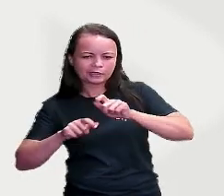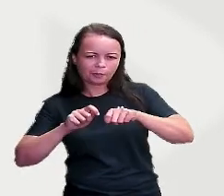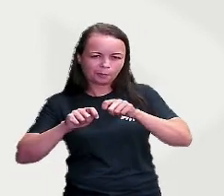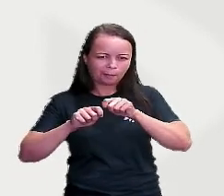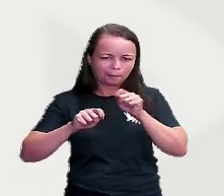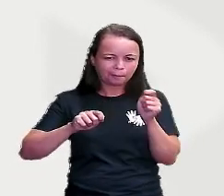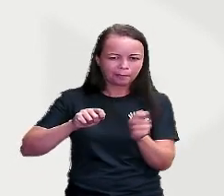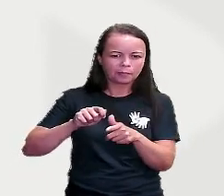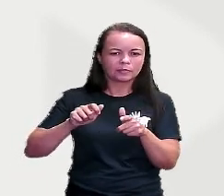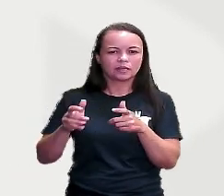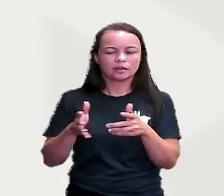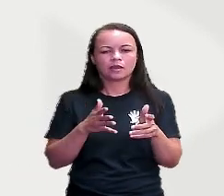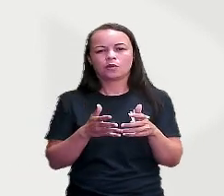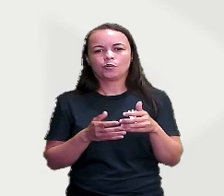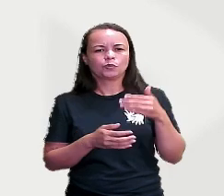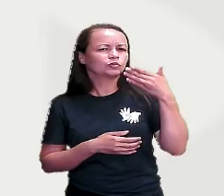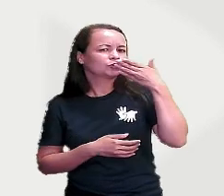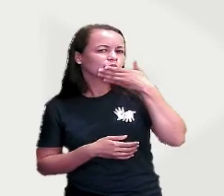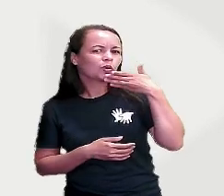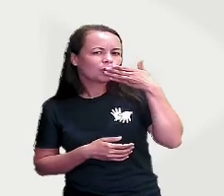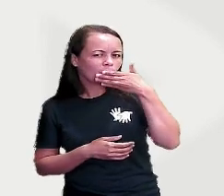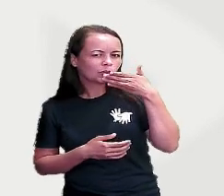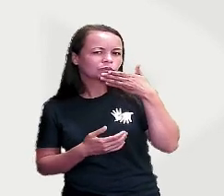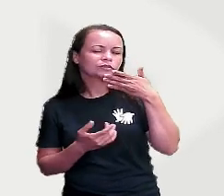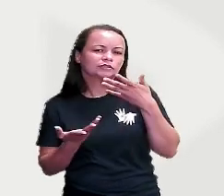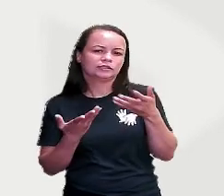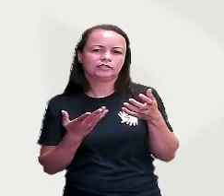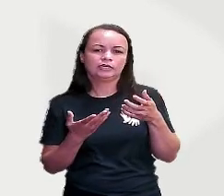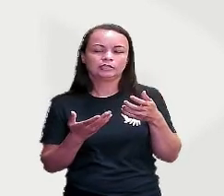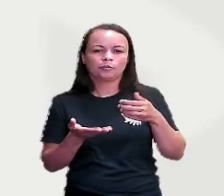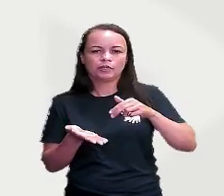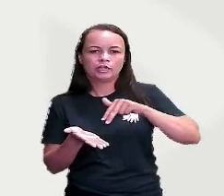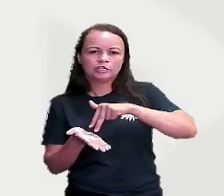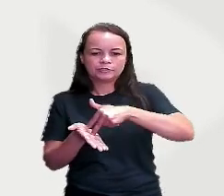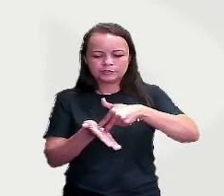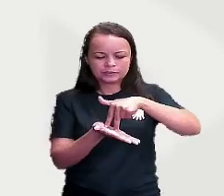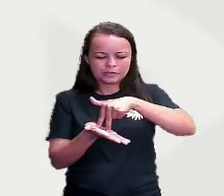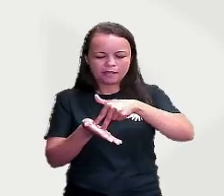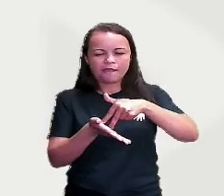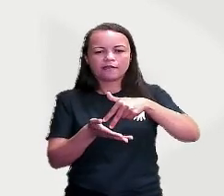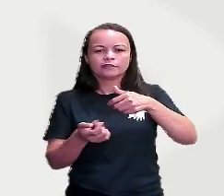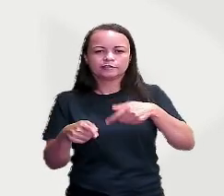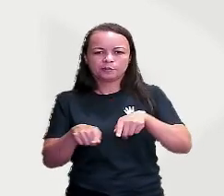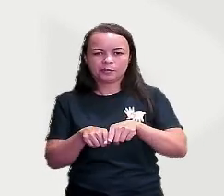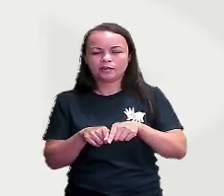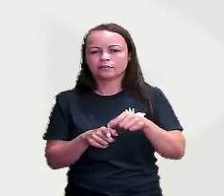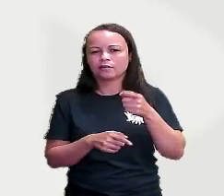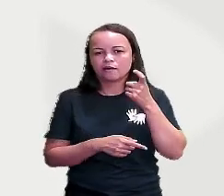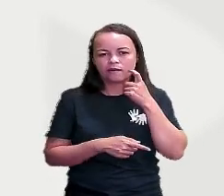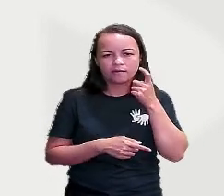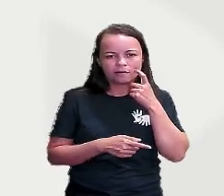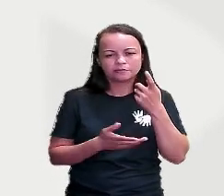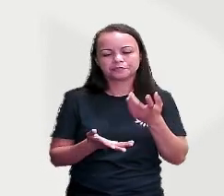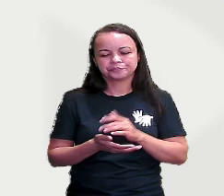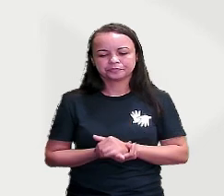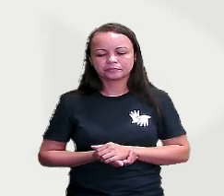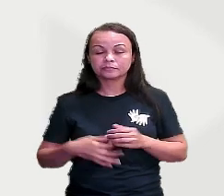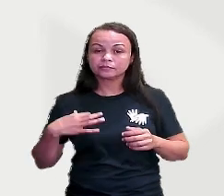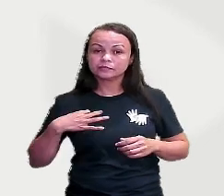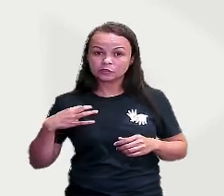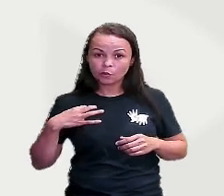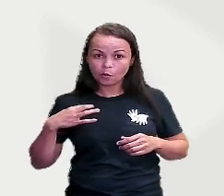como skate também, como brinquedo. Tem chiclete ali. Roupa,